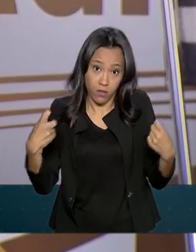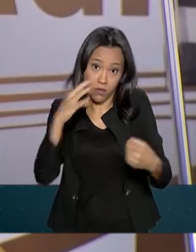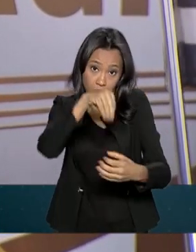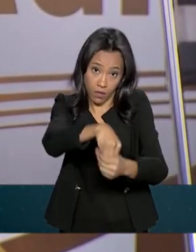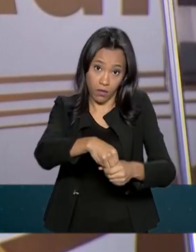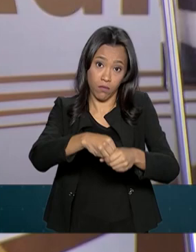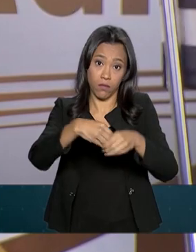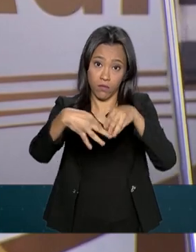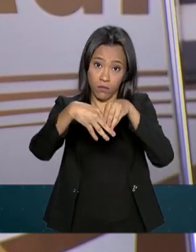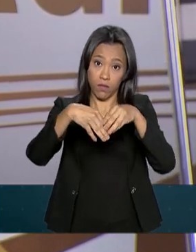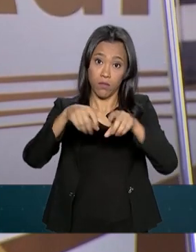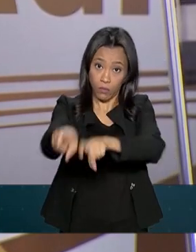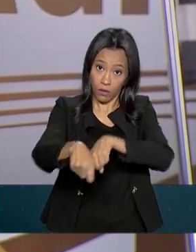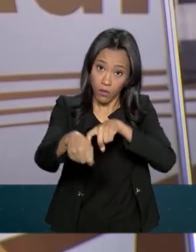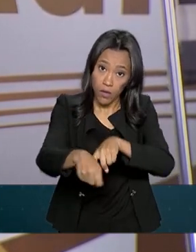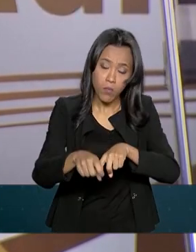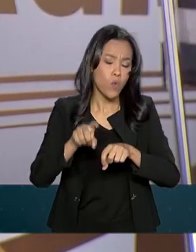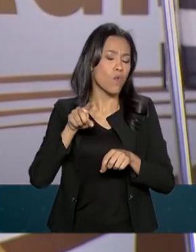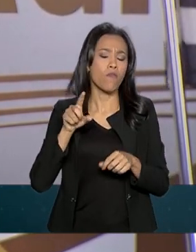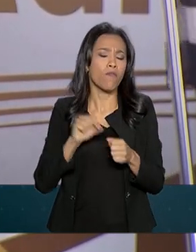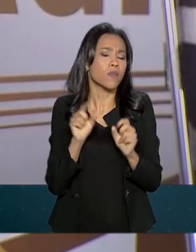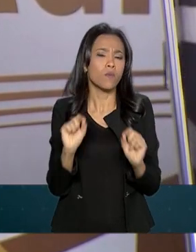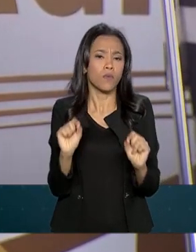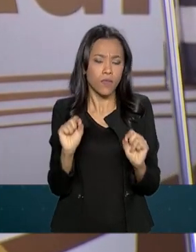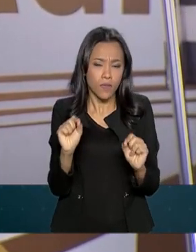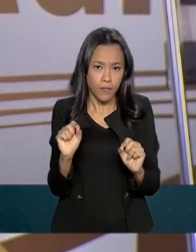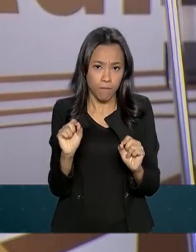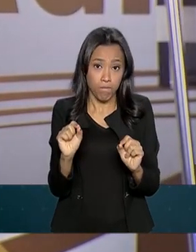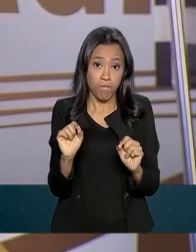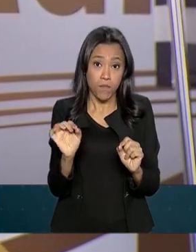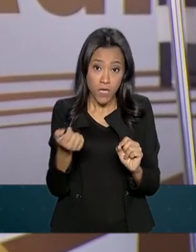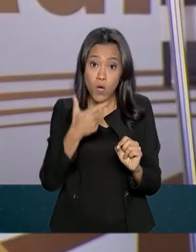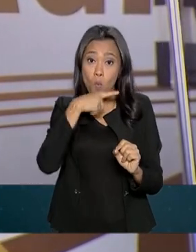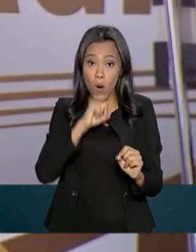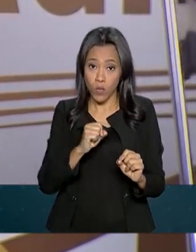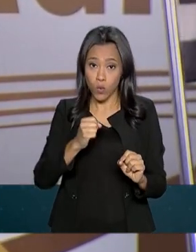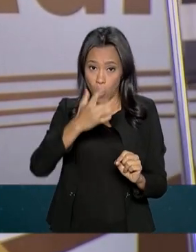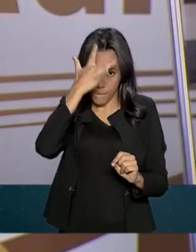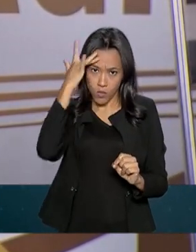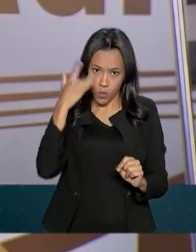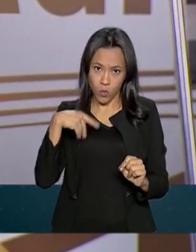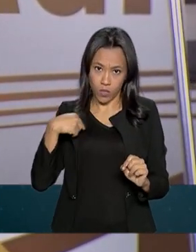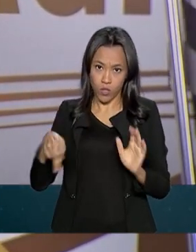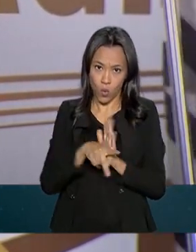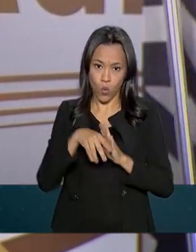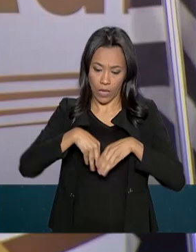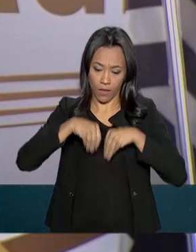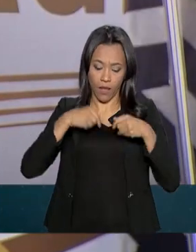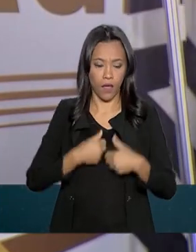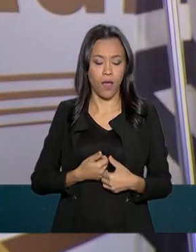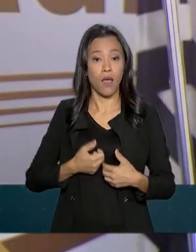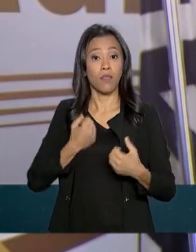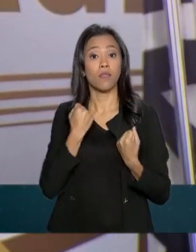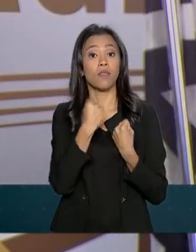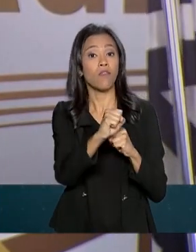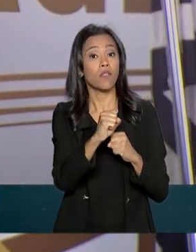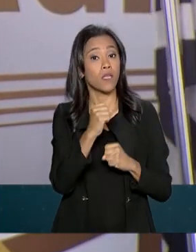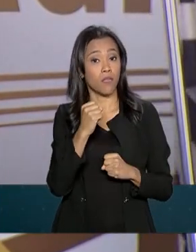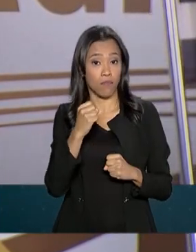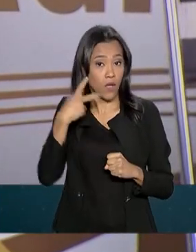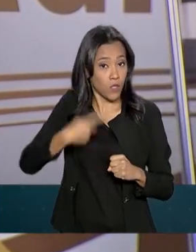É fazer com que, ao se defender a sua propriedade privada ou a sua vida,